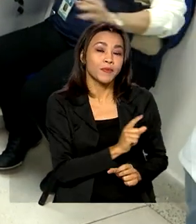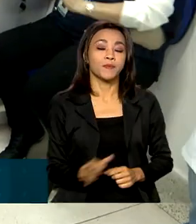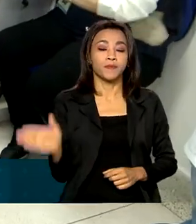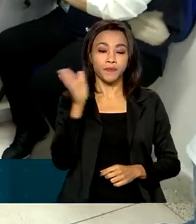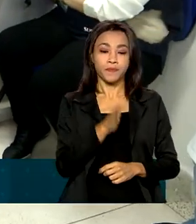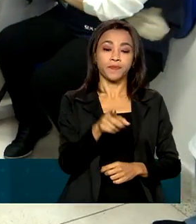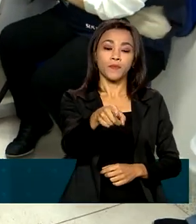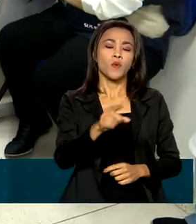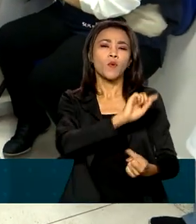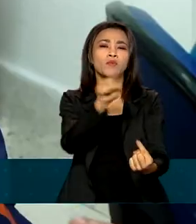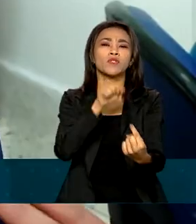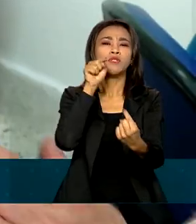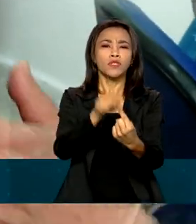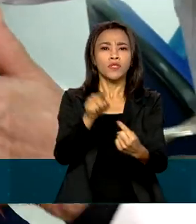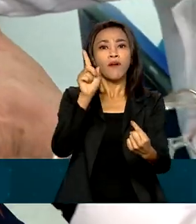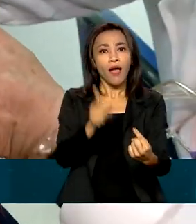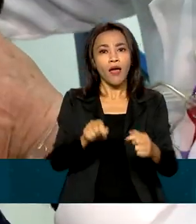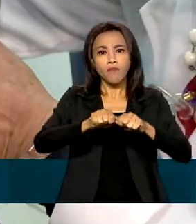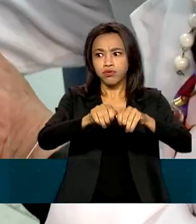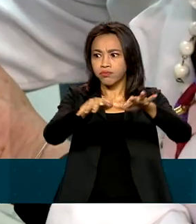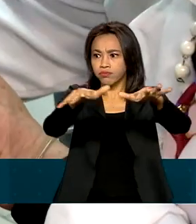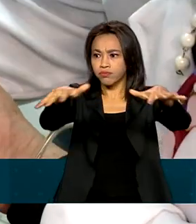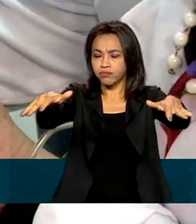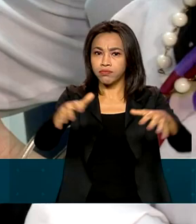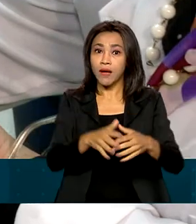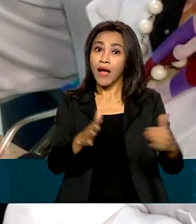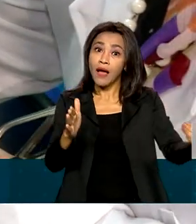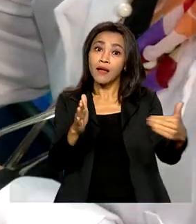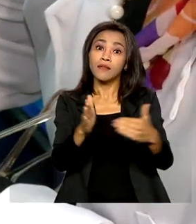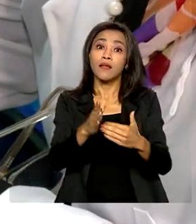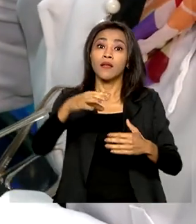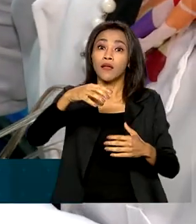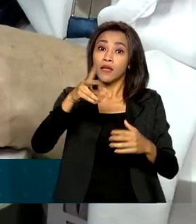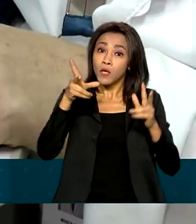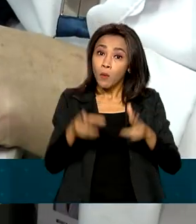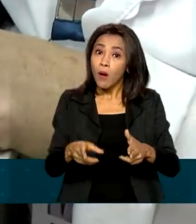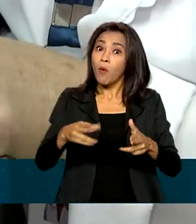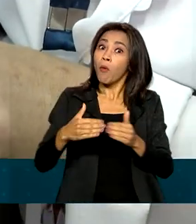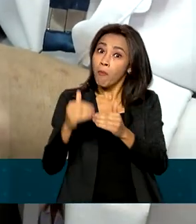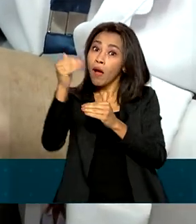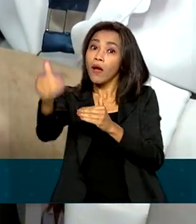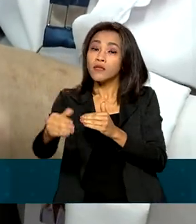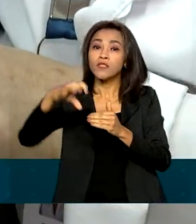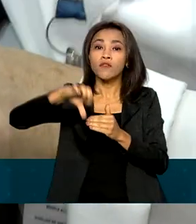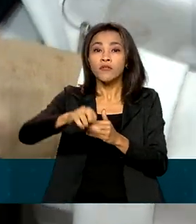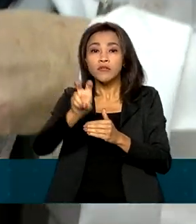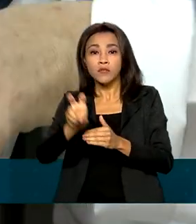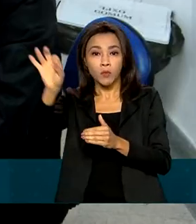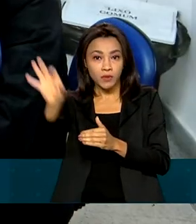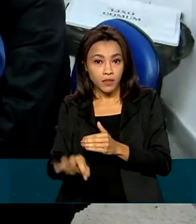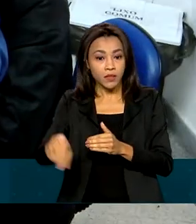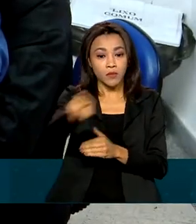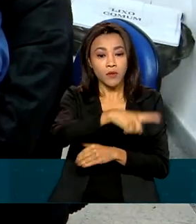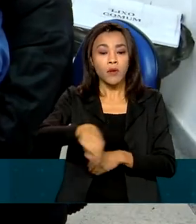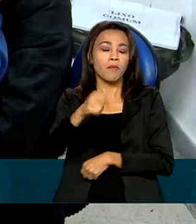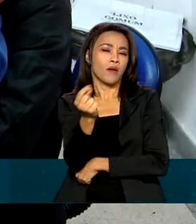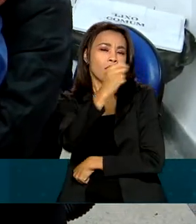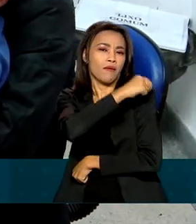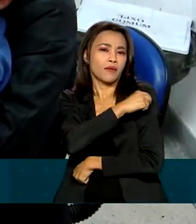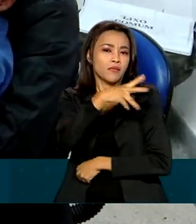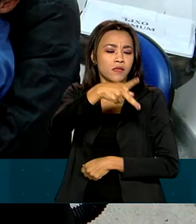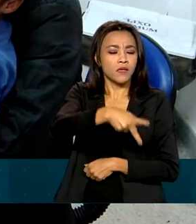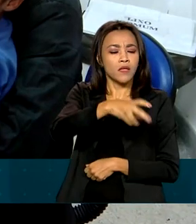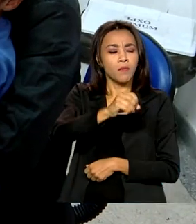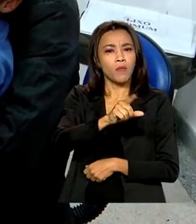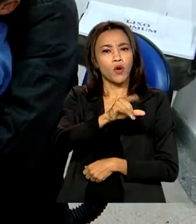alcançar cobertura vacinal igual ou maior que 95% para a vacina poliomielite na faixa etária